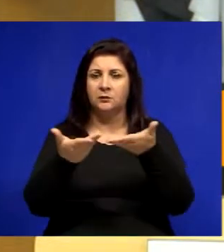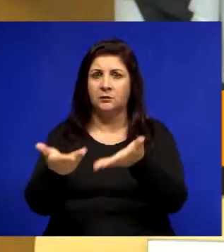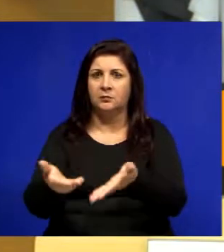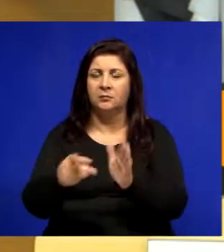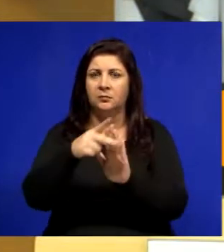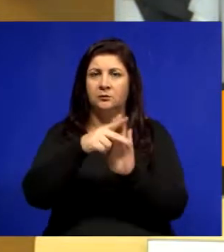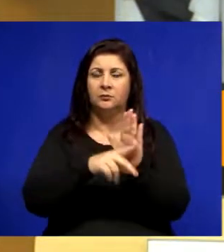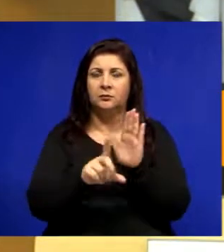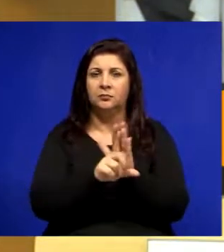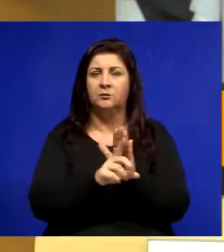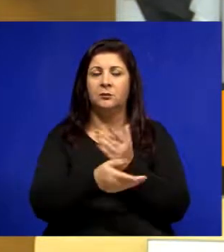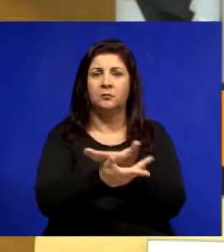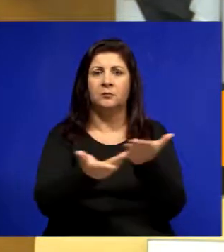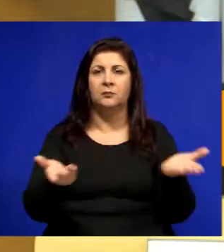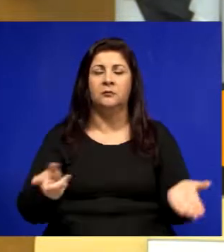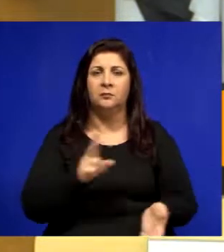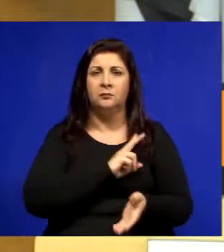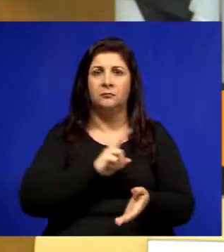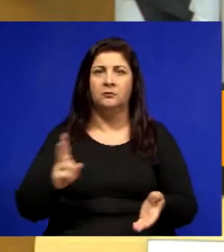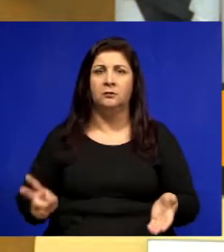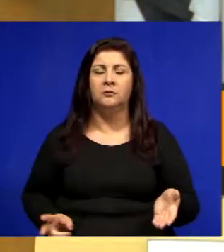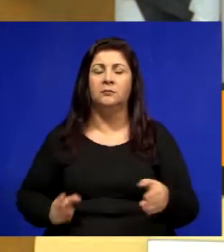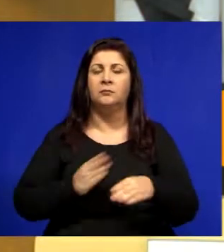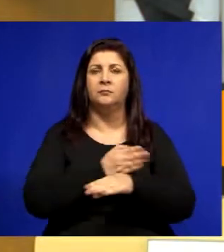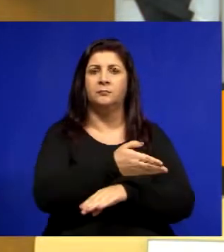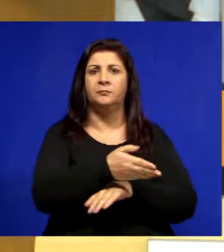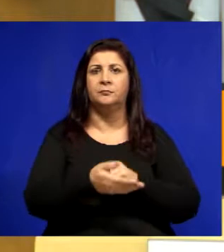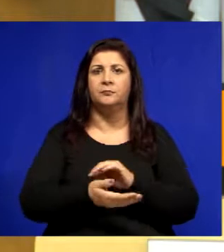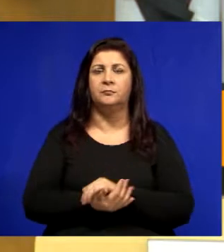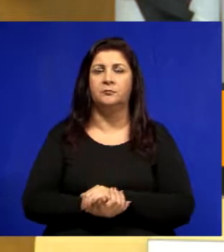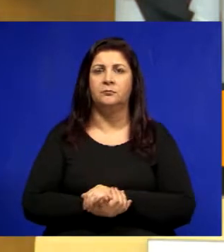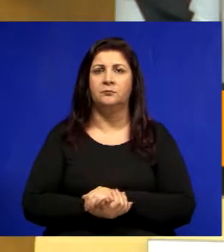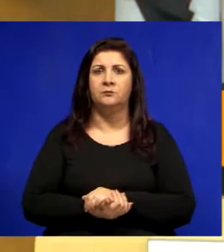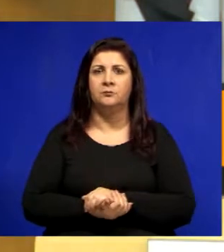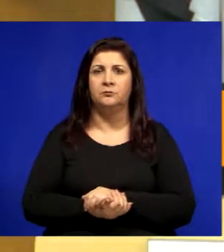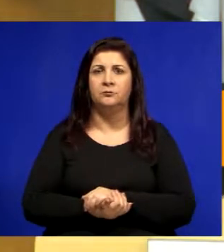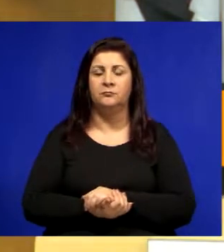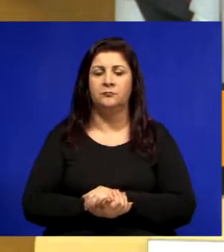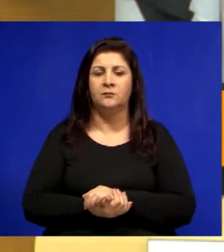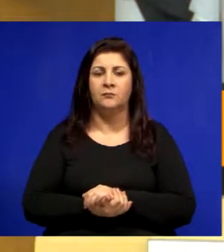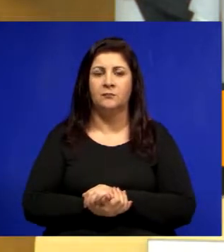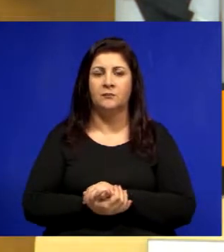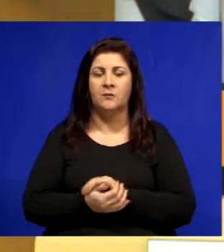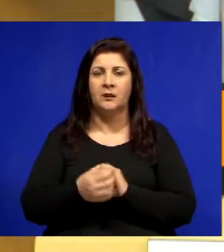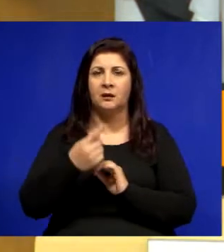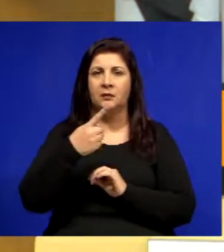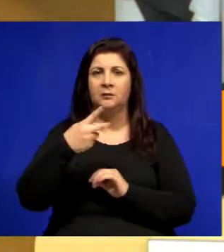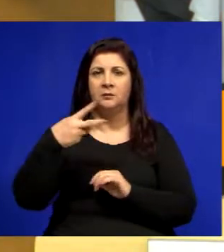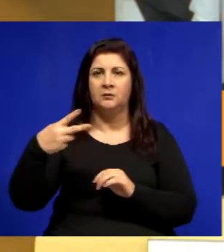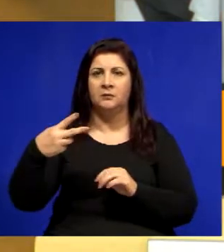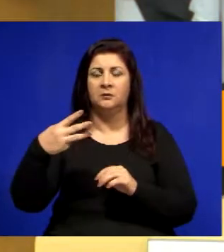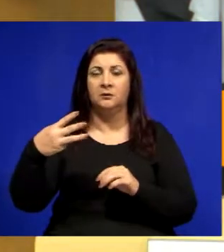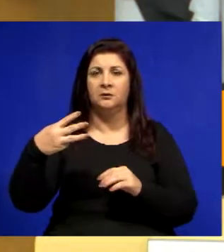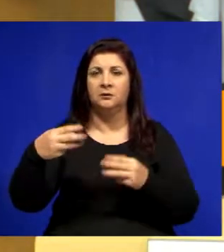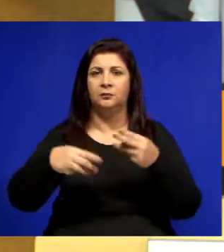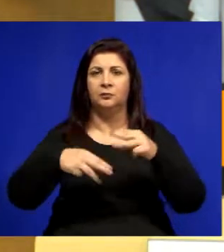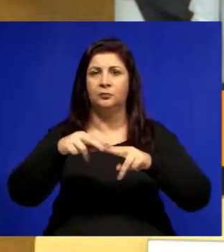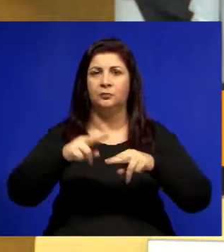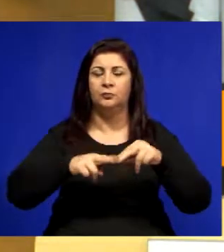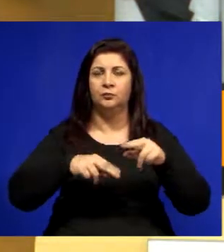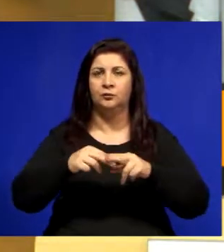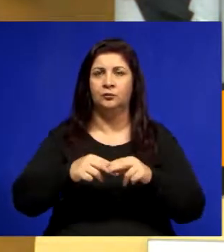lei para apreciação e aprovação desta casa legislativa Gabinete do Prefeito, 13 de junho de 2018 Autoria